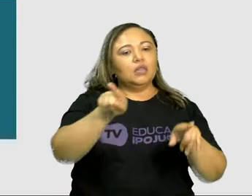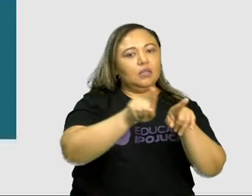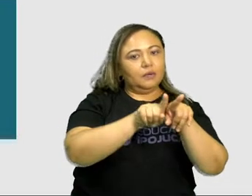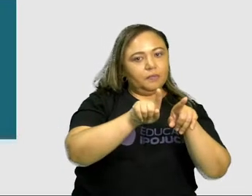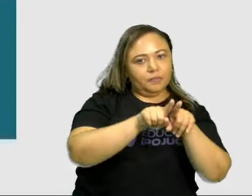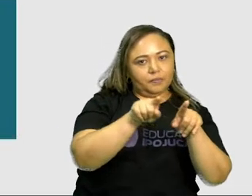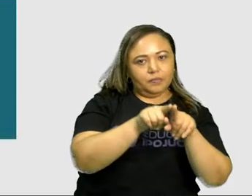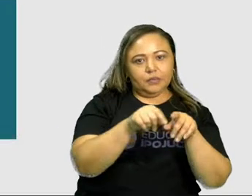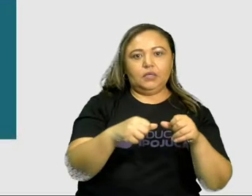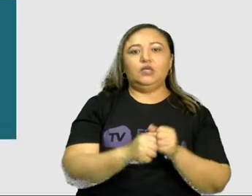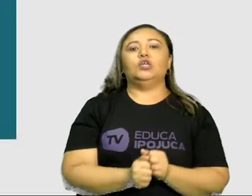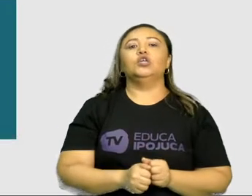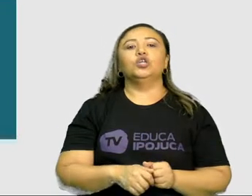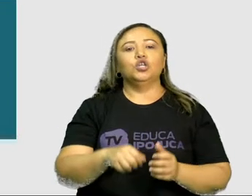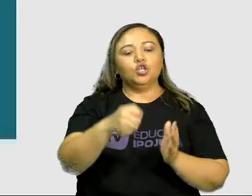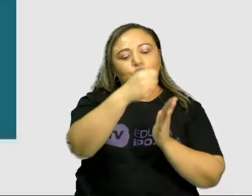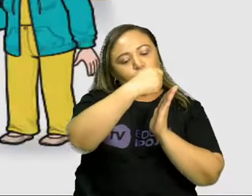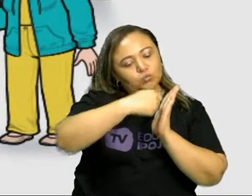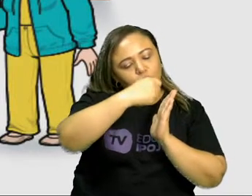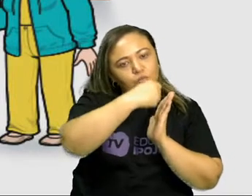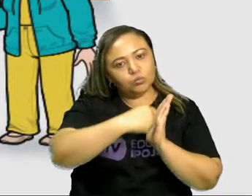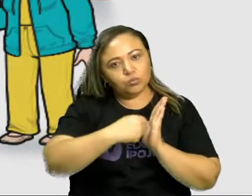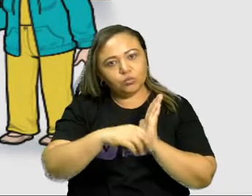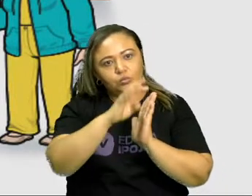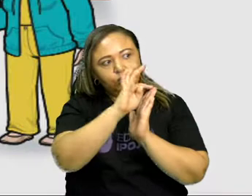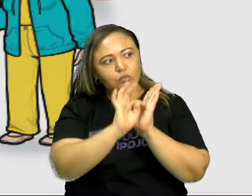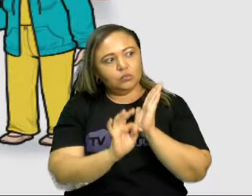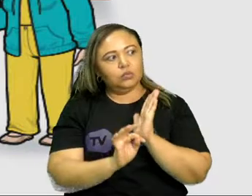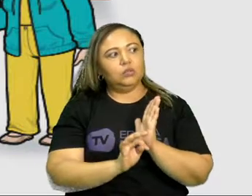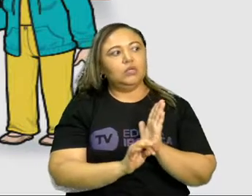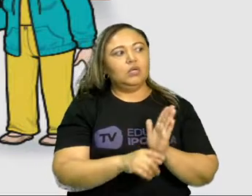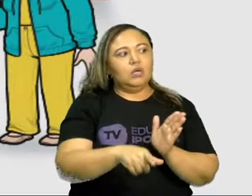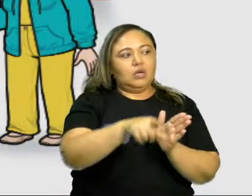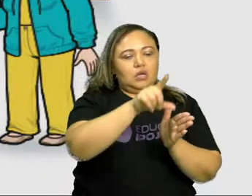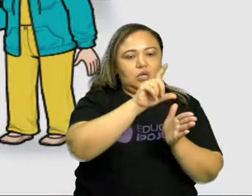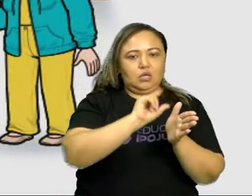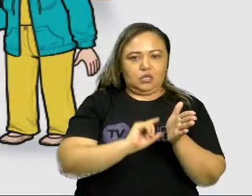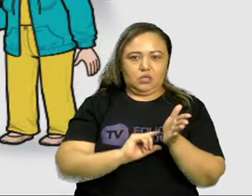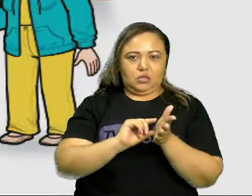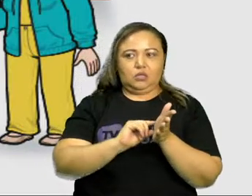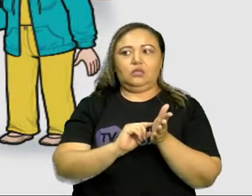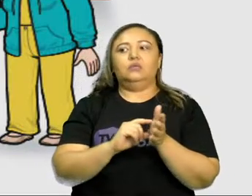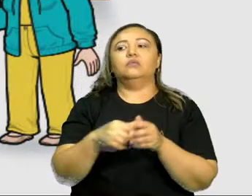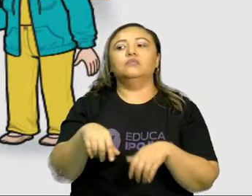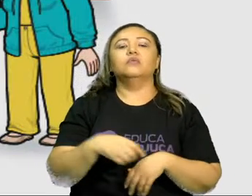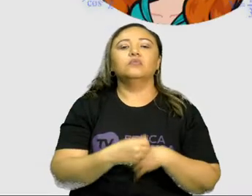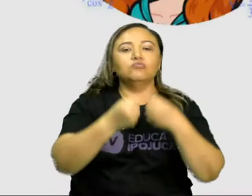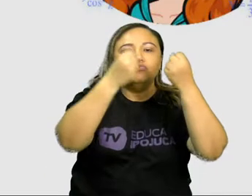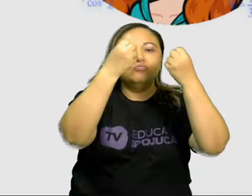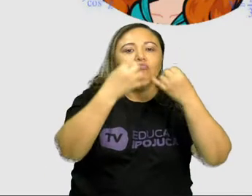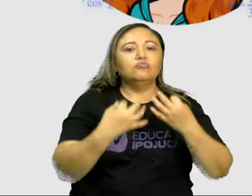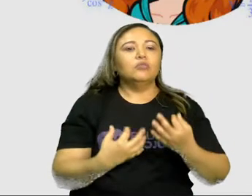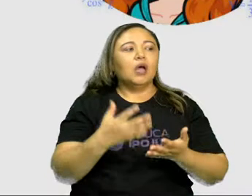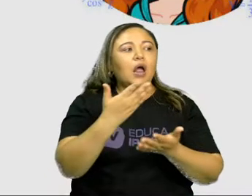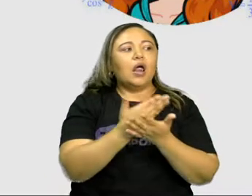manifestação da opinião do autor. Mas antes disso vamos retomar o nosso desafio.